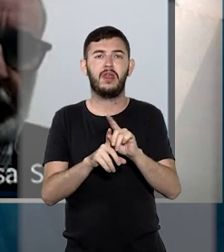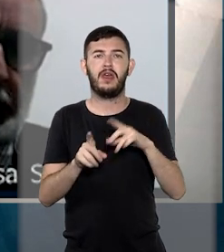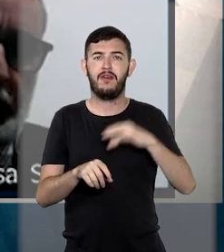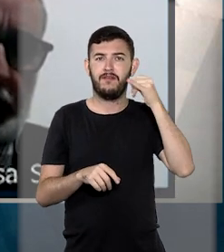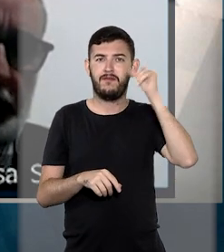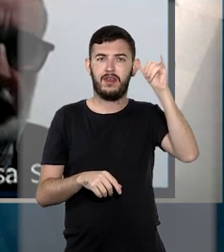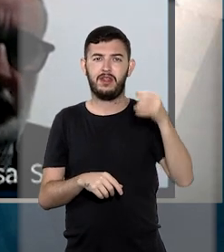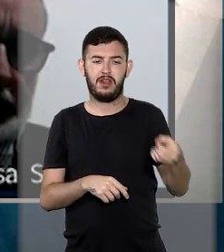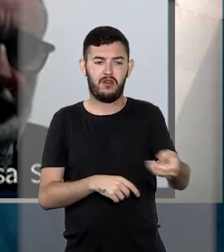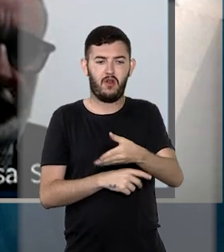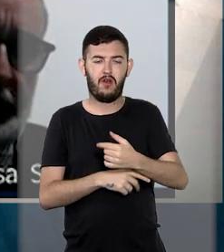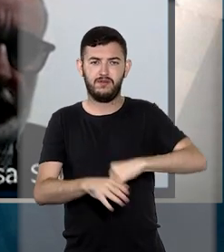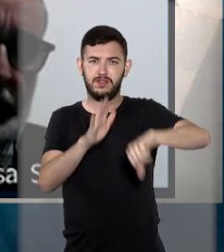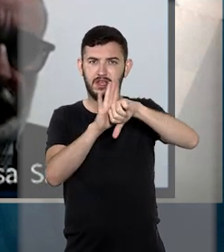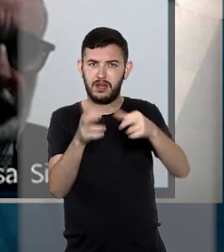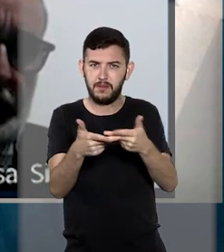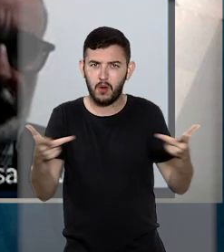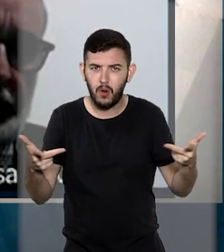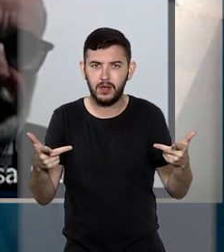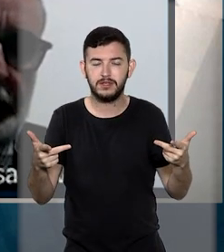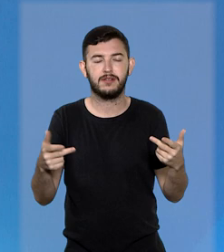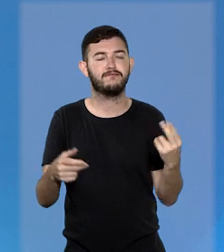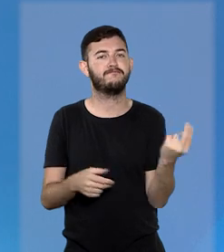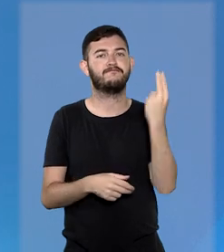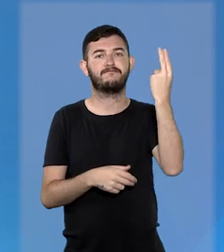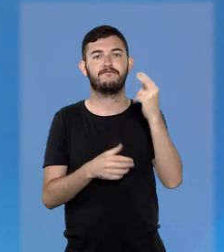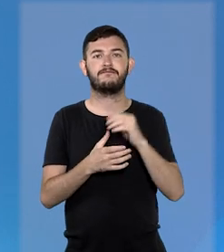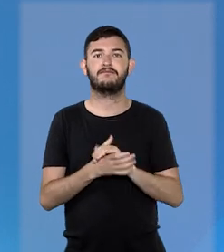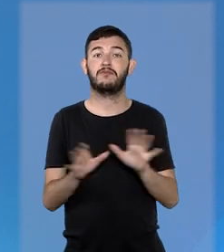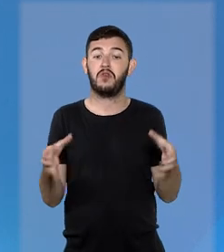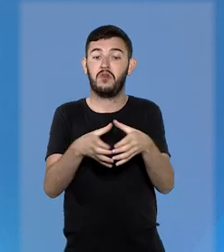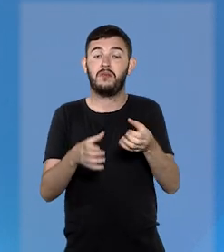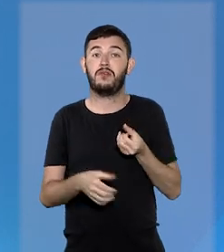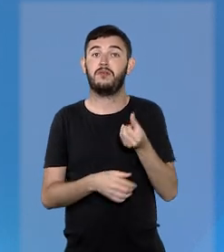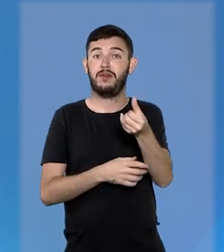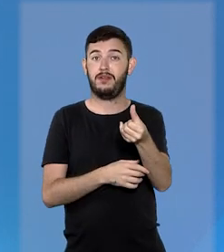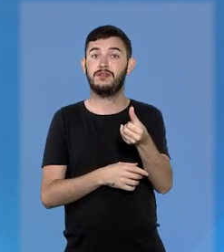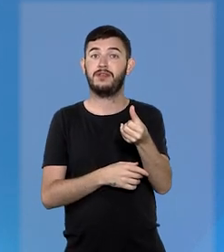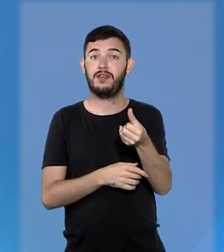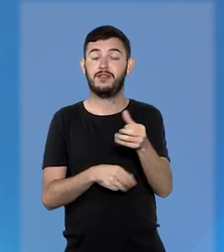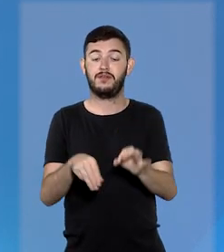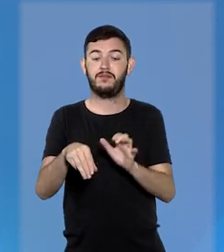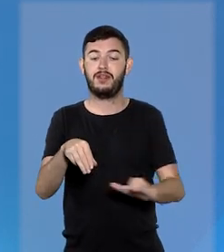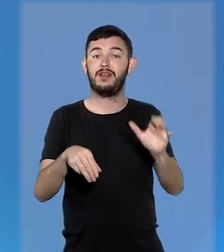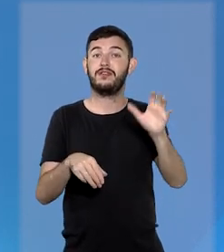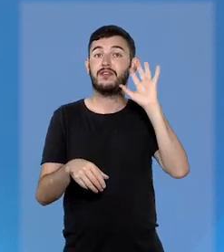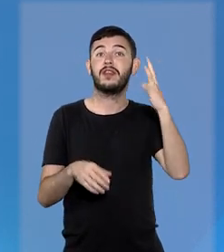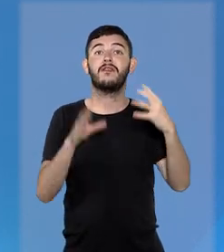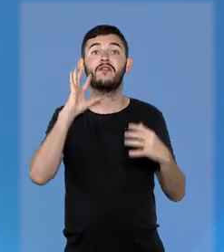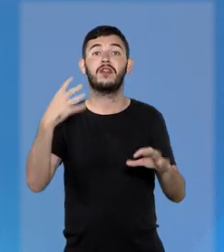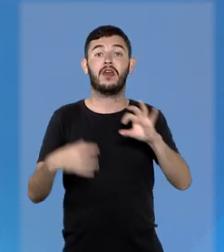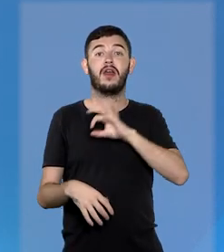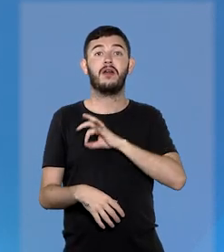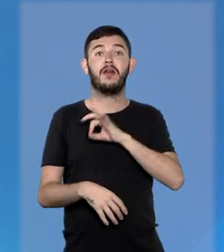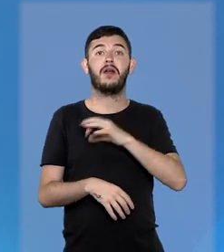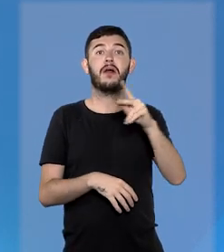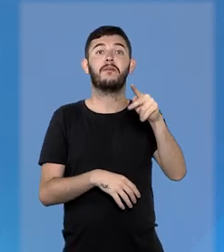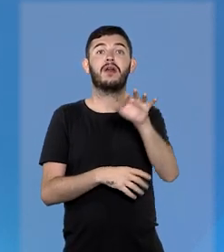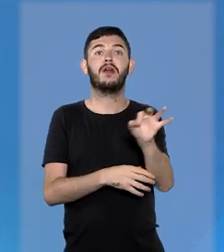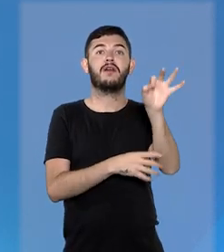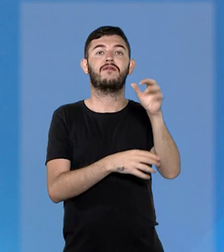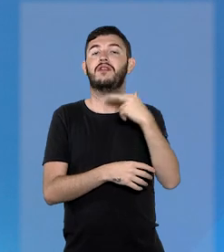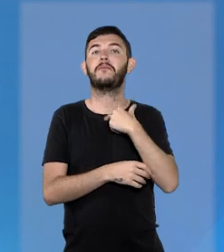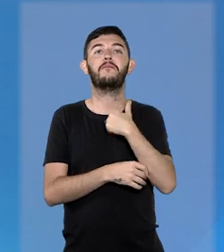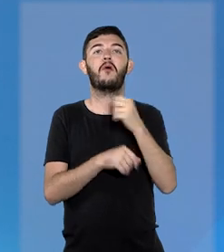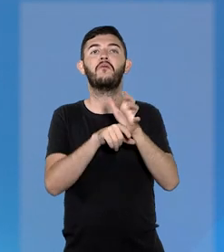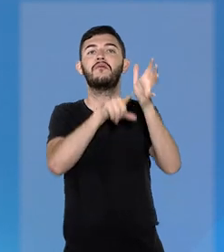evitar a prática de novas infrações penais. Também na sexta turma, os ministros definiram que a Polícia Federal não